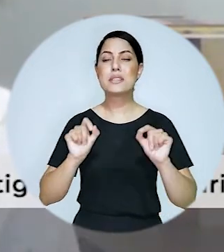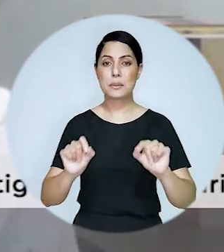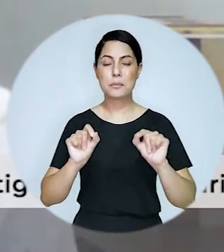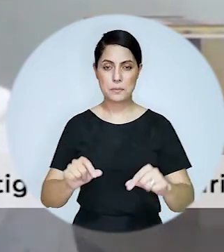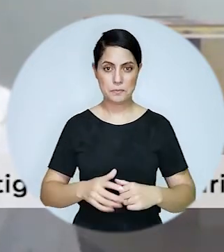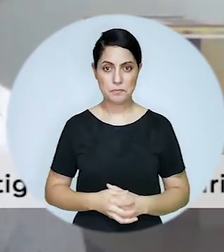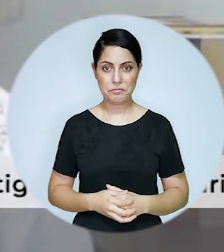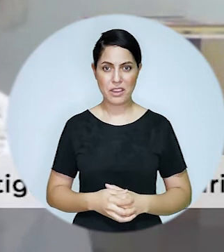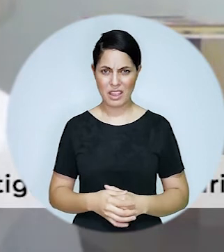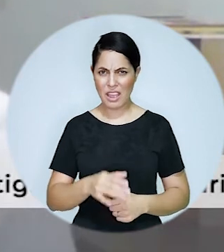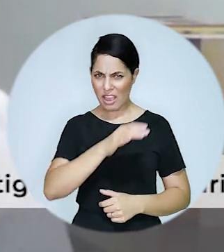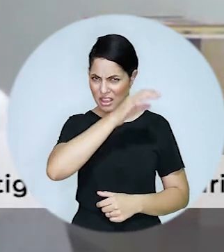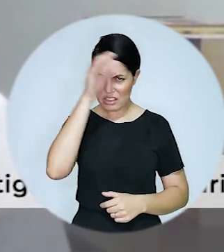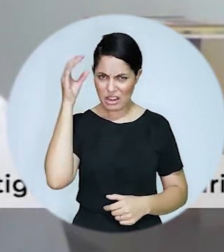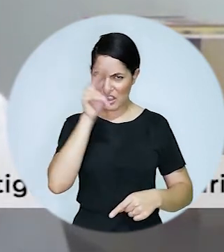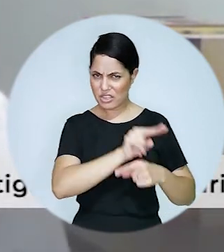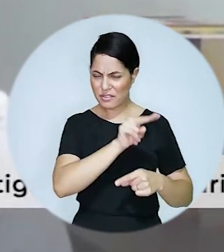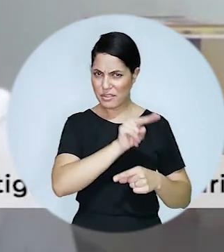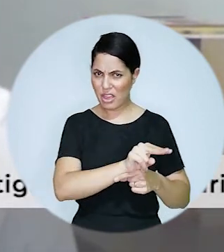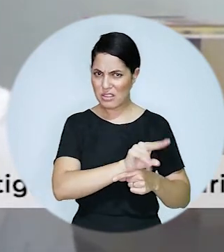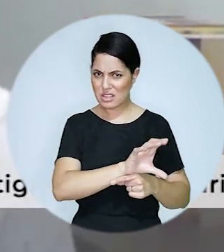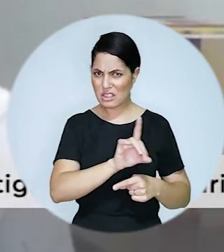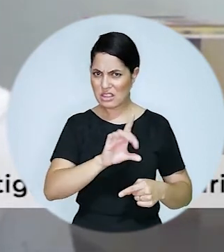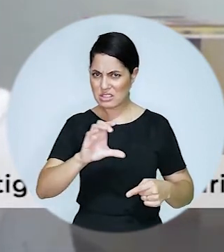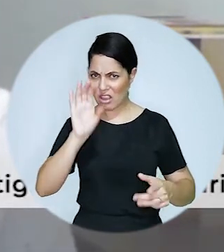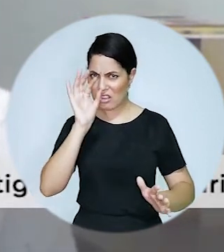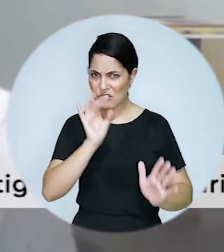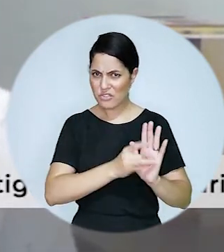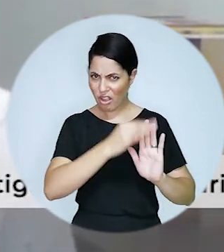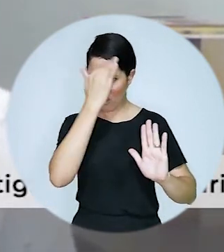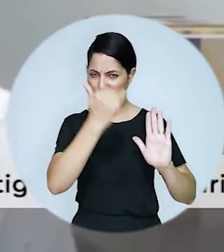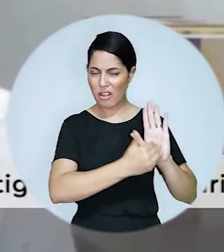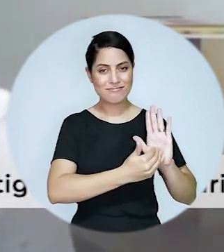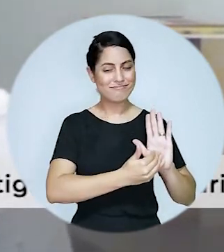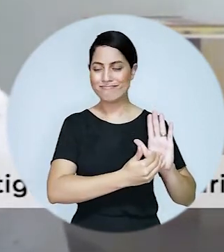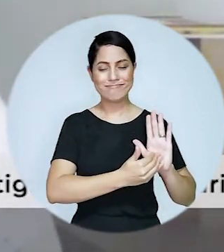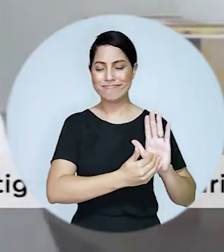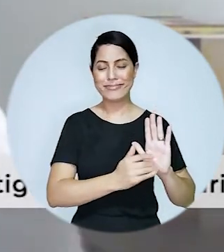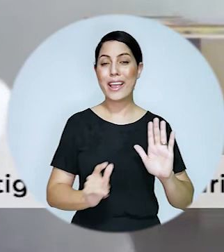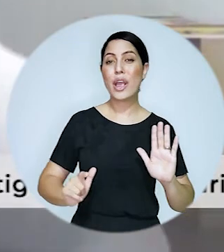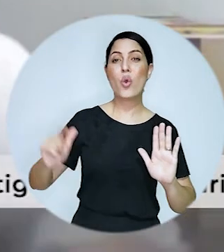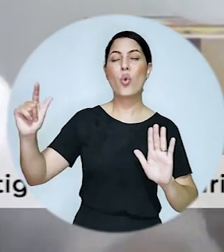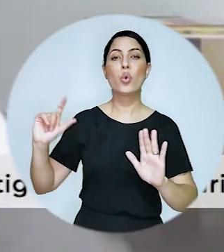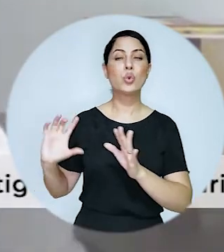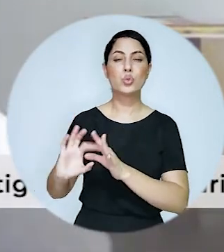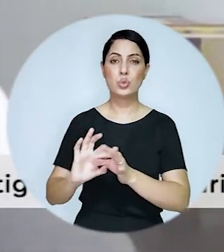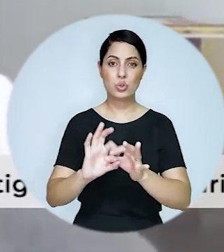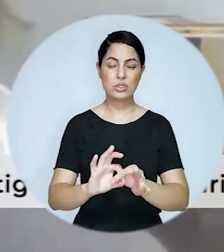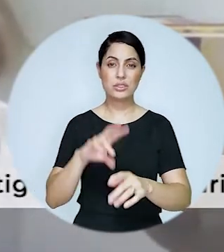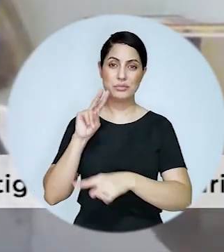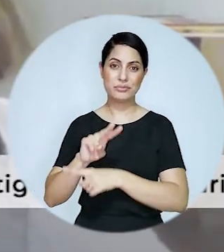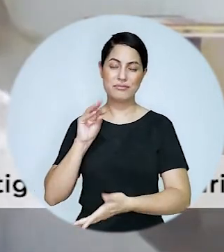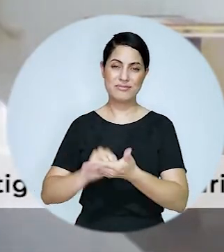nada tem a ver com a defesa do consumidor mas sim com atos que se afastam em muito da atividade